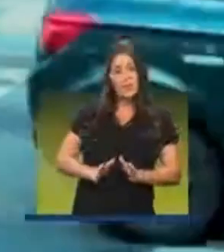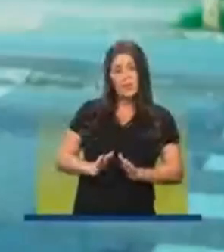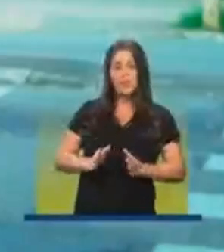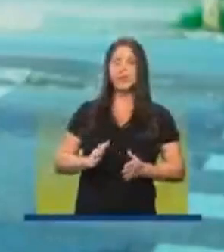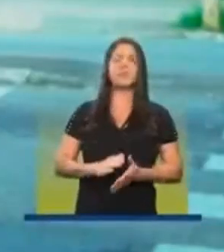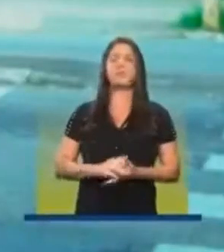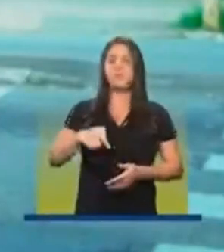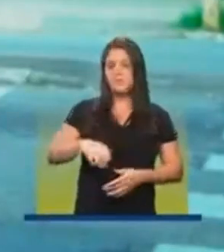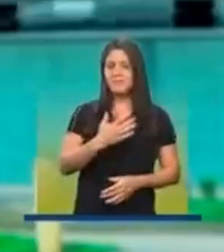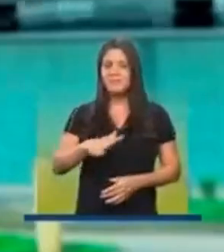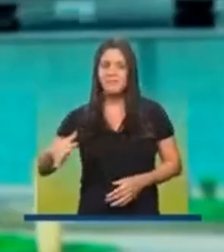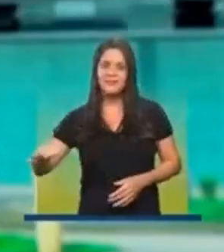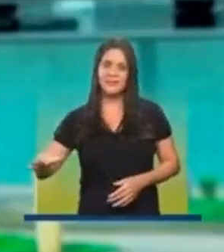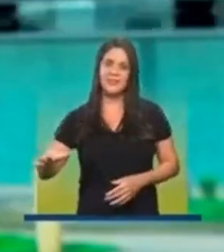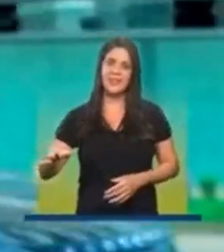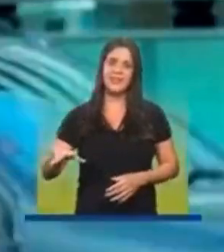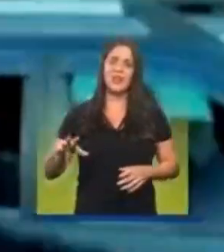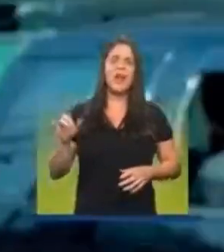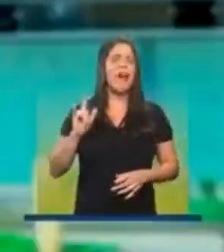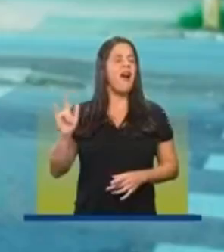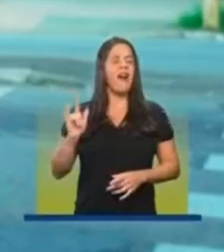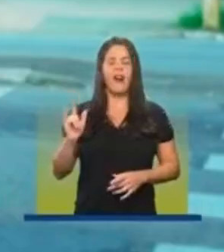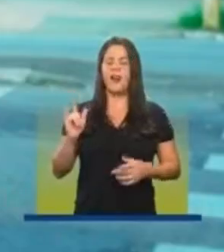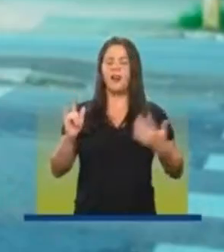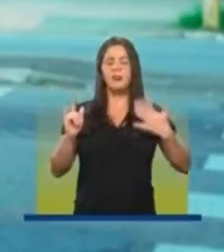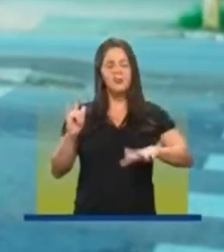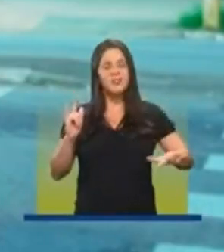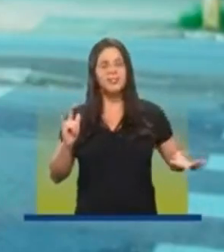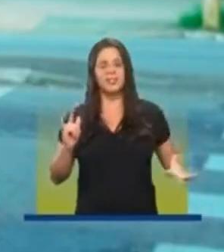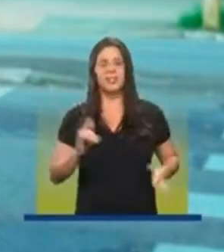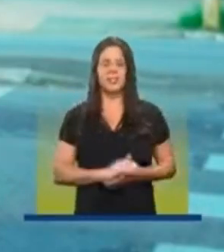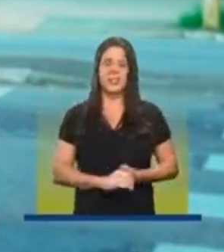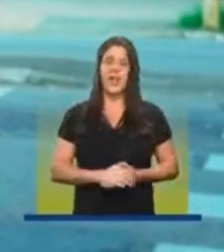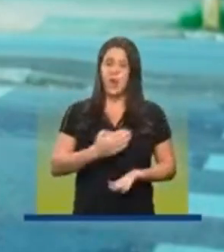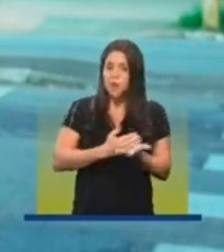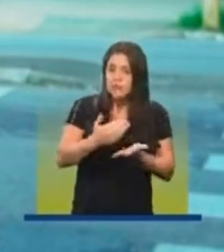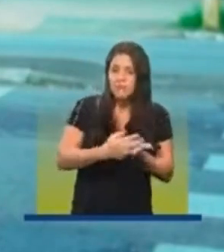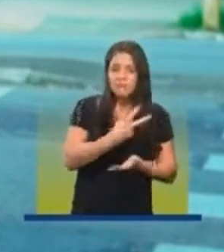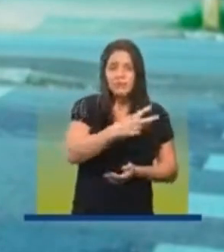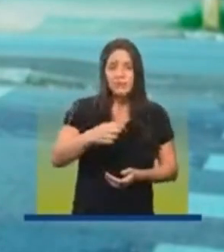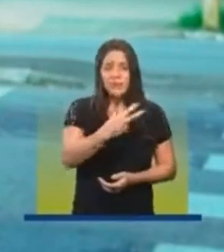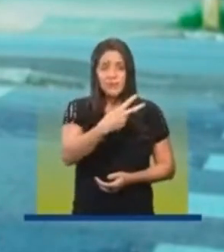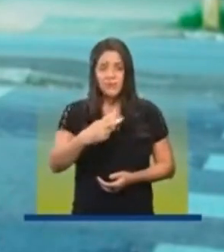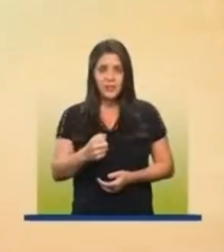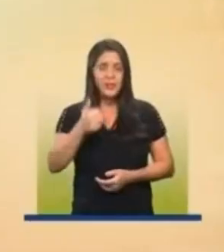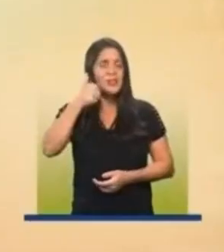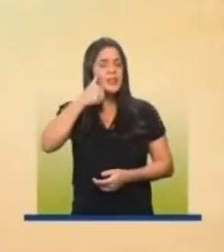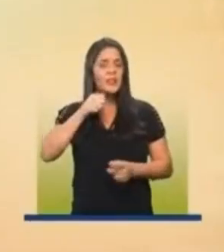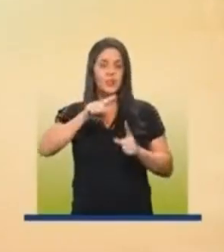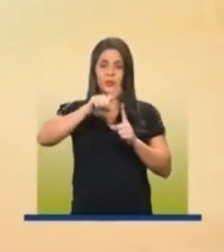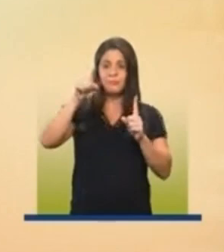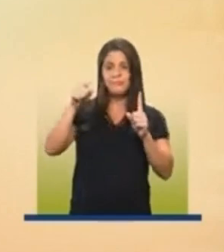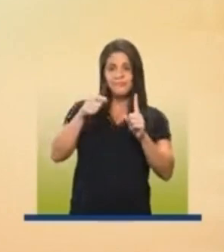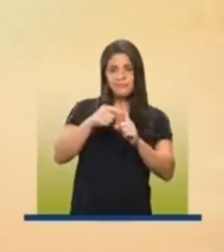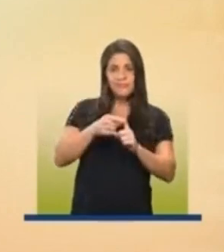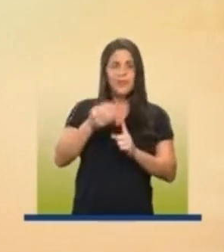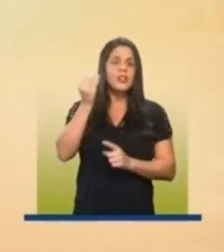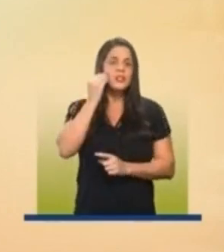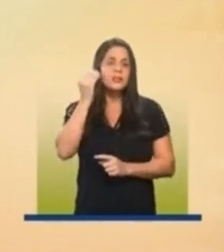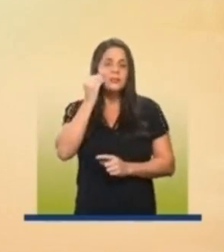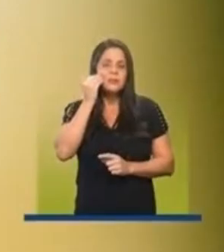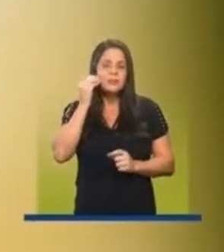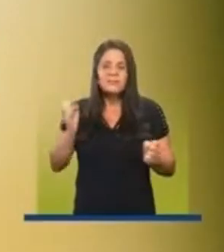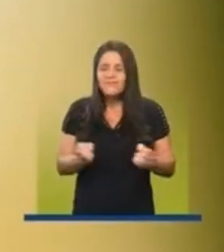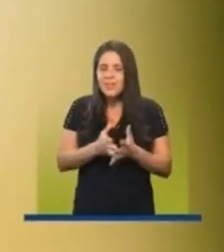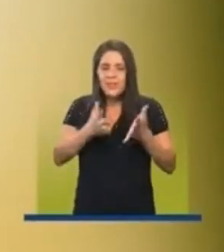criado aqui na cidade de Santos e amo muito a minha cidade. No começo desse ano de 2020, a minha esposa engravidou. A nossa experiência foi maravilhosa.